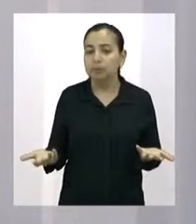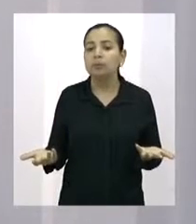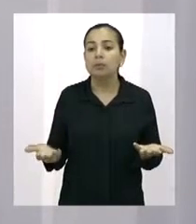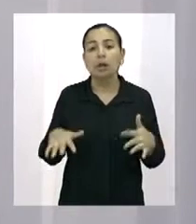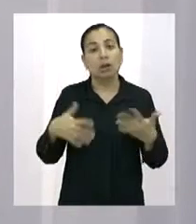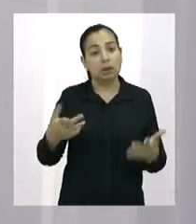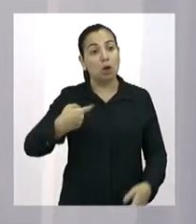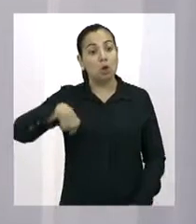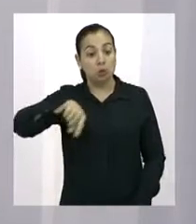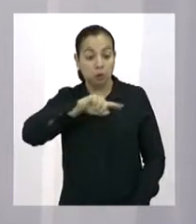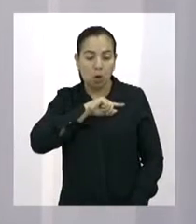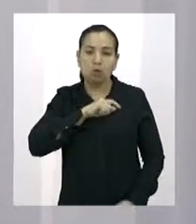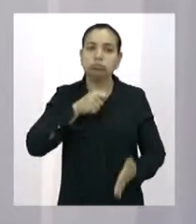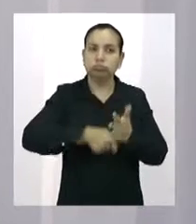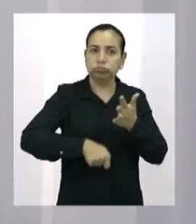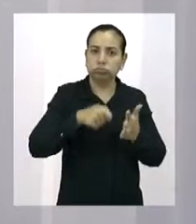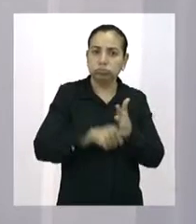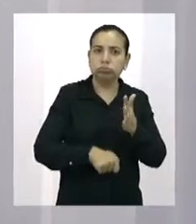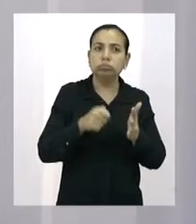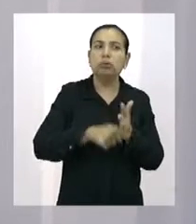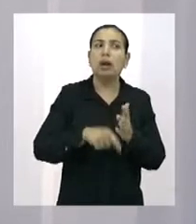esta área fosse preservada.